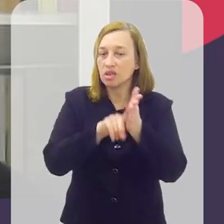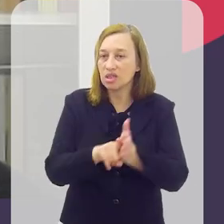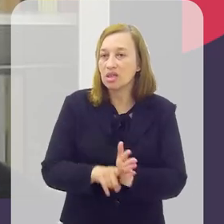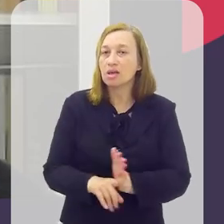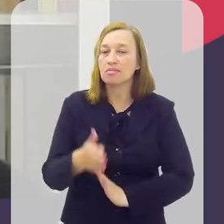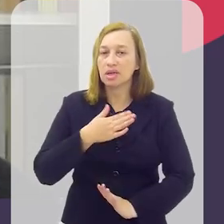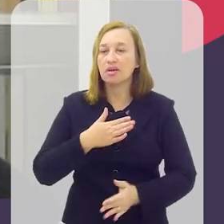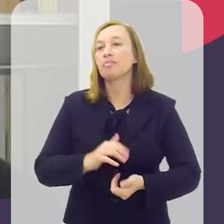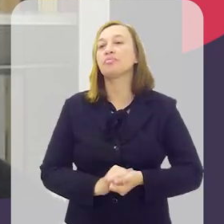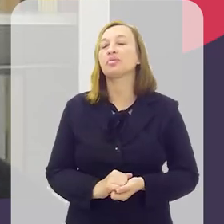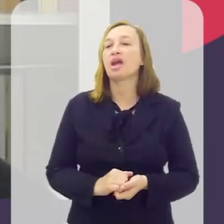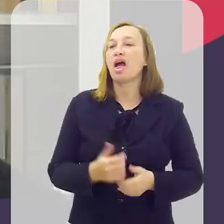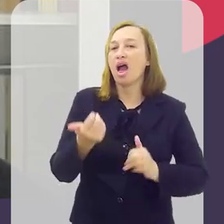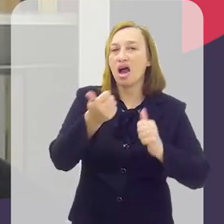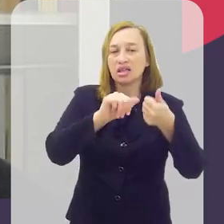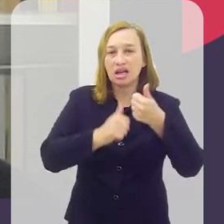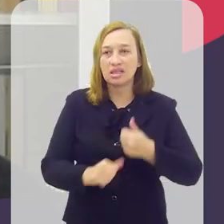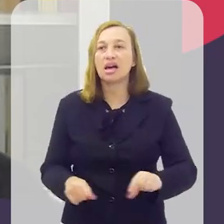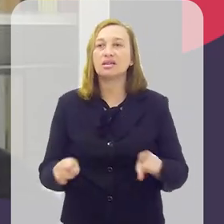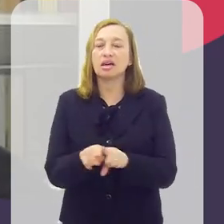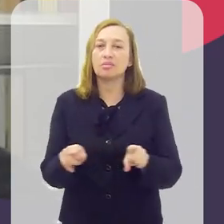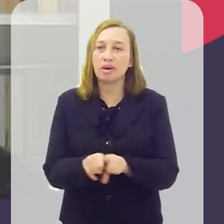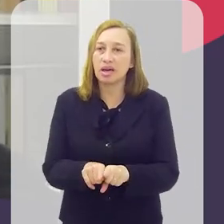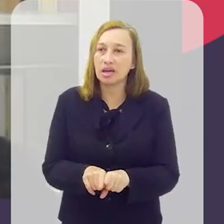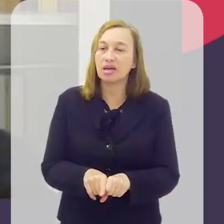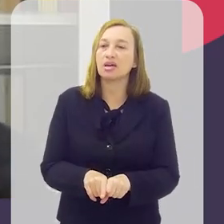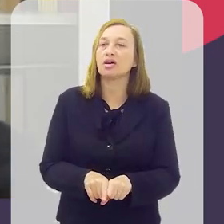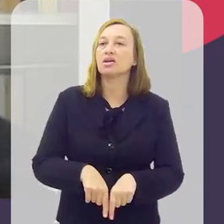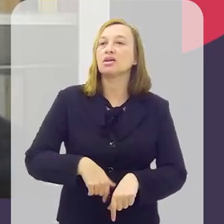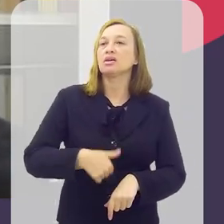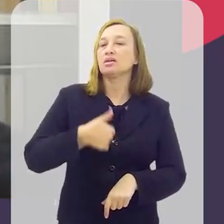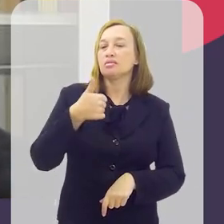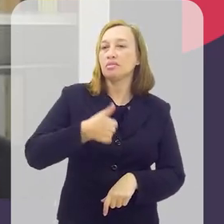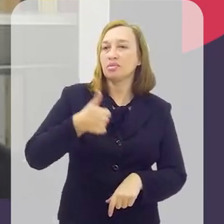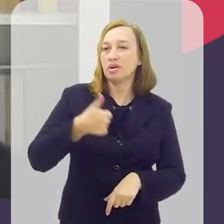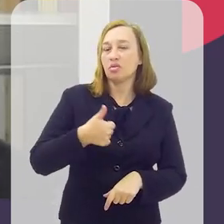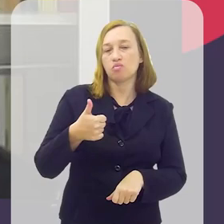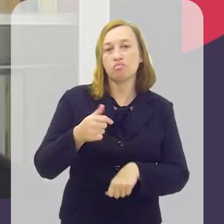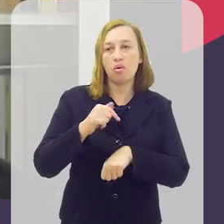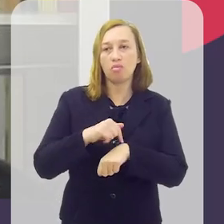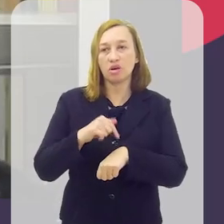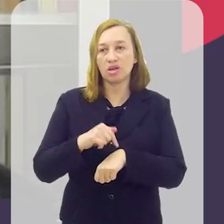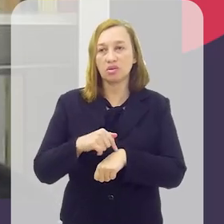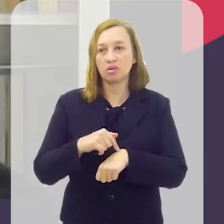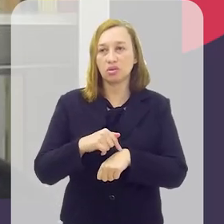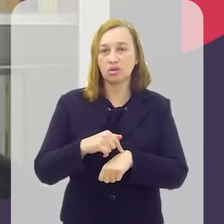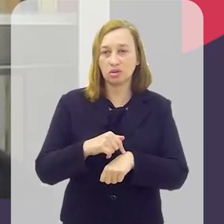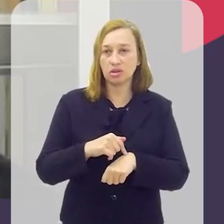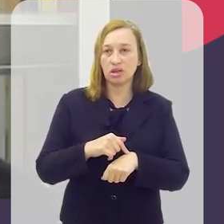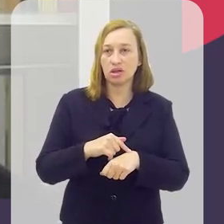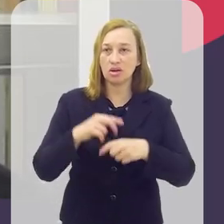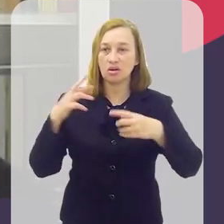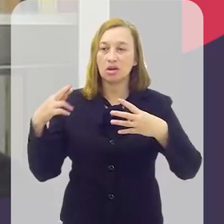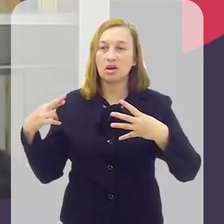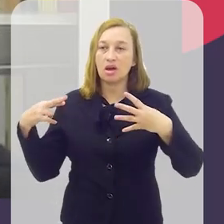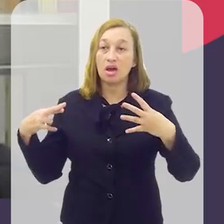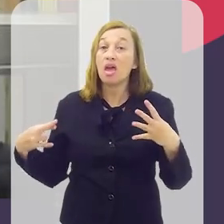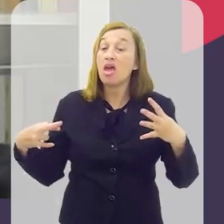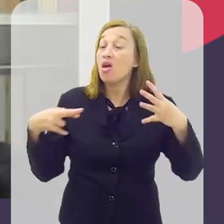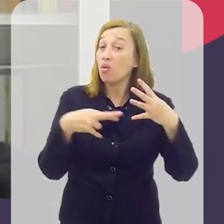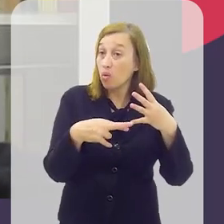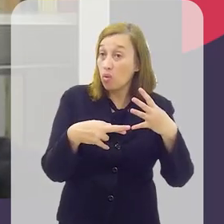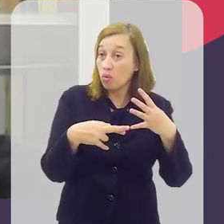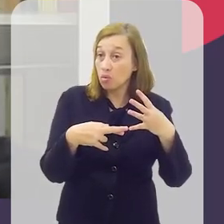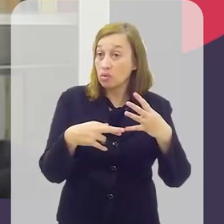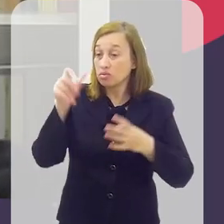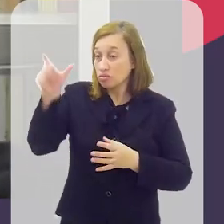minha pesquisa, é analisar também processos em segunda instância, né? Recursos ordinários de entregadores